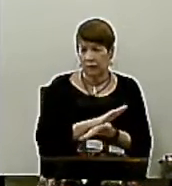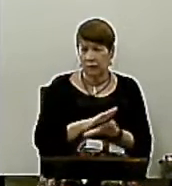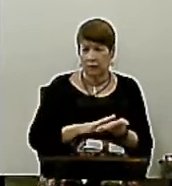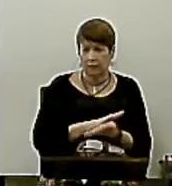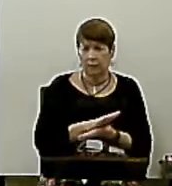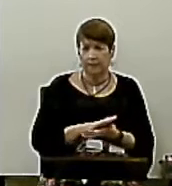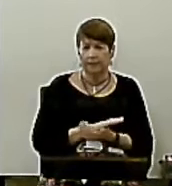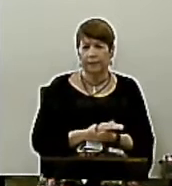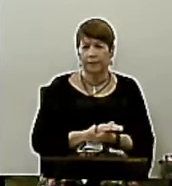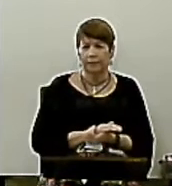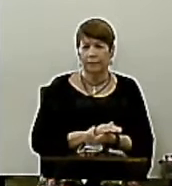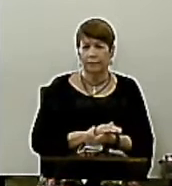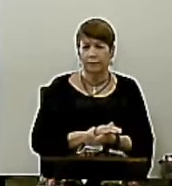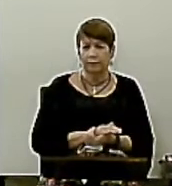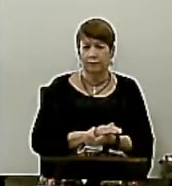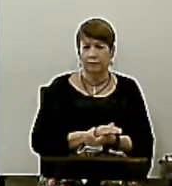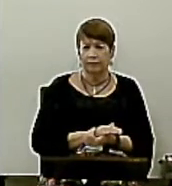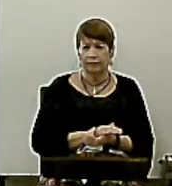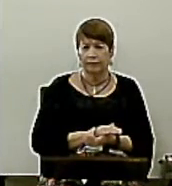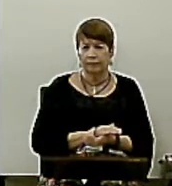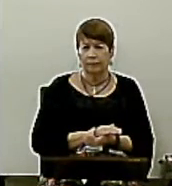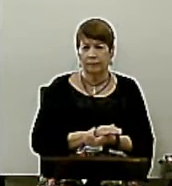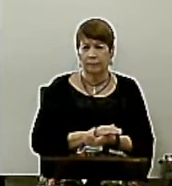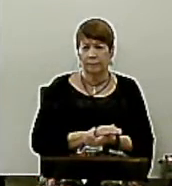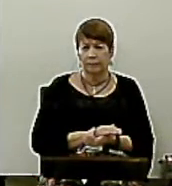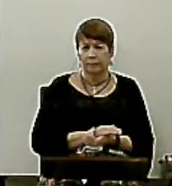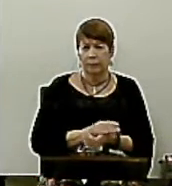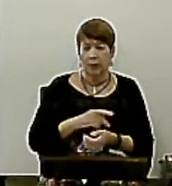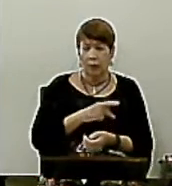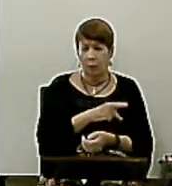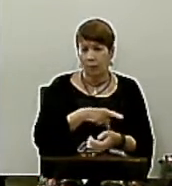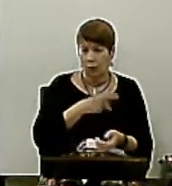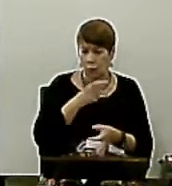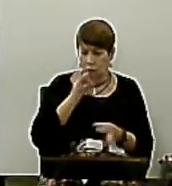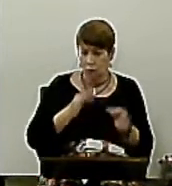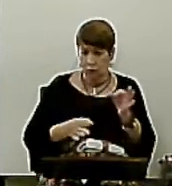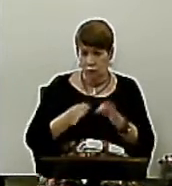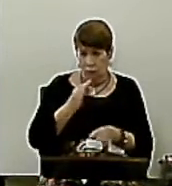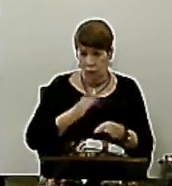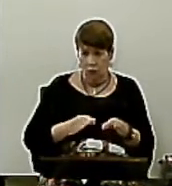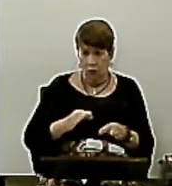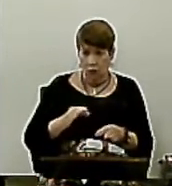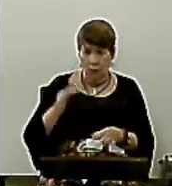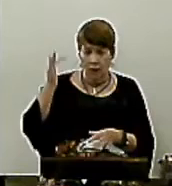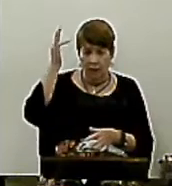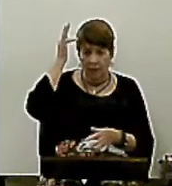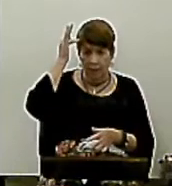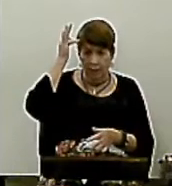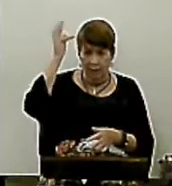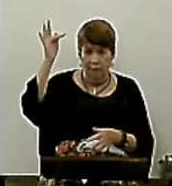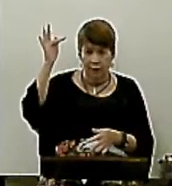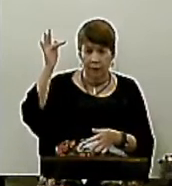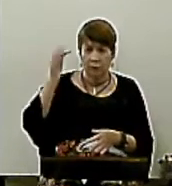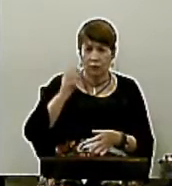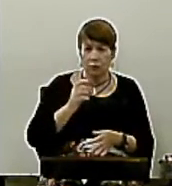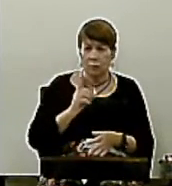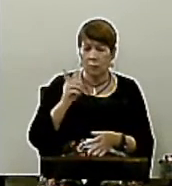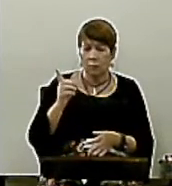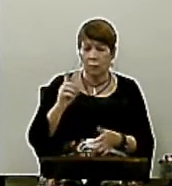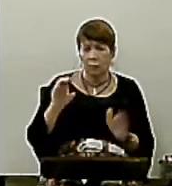ponto alto da defesa de Paulo a respeito da justificação pela fé somente acontece no capítulo 2